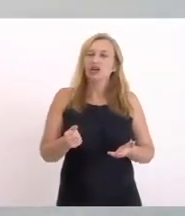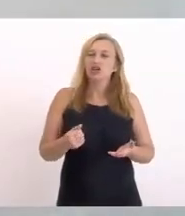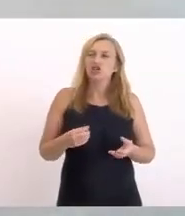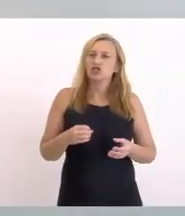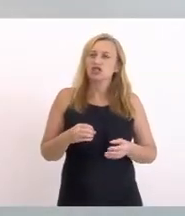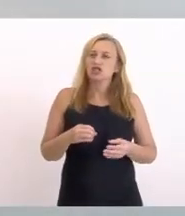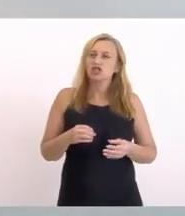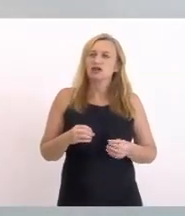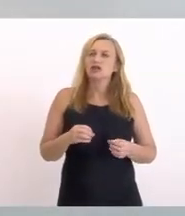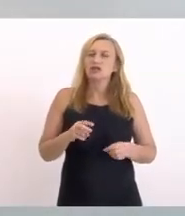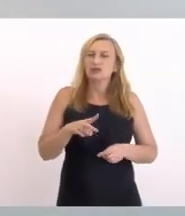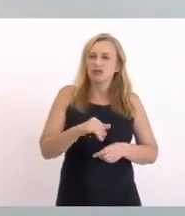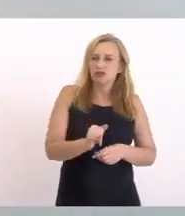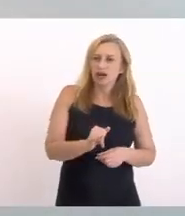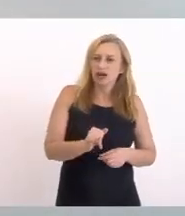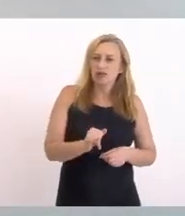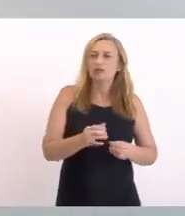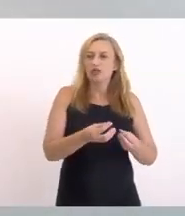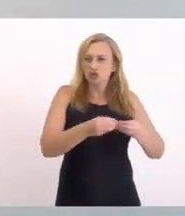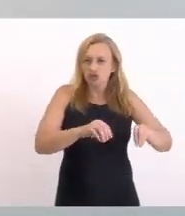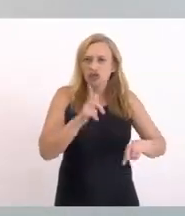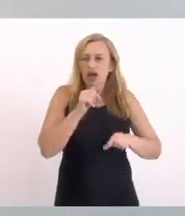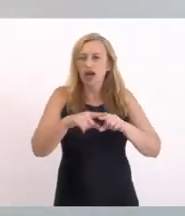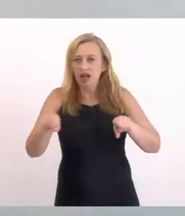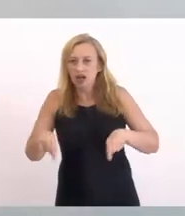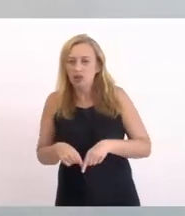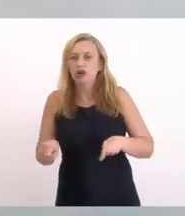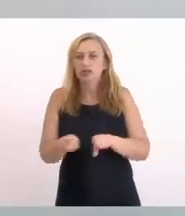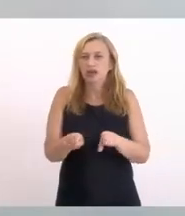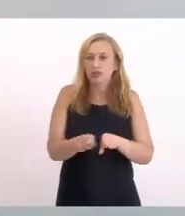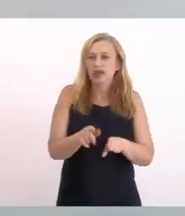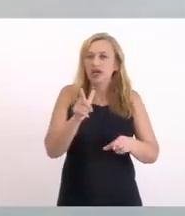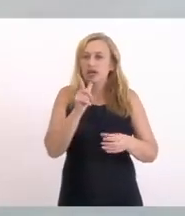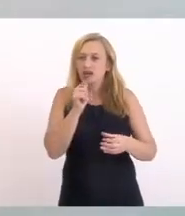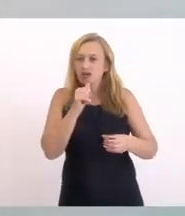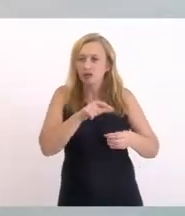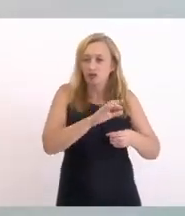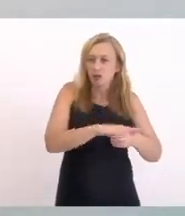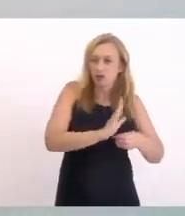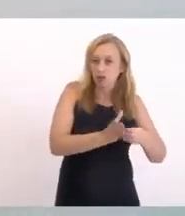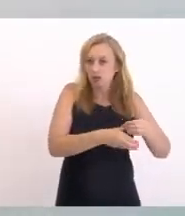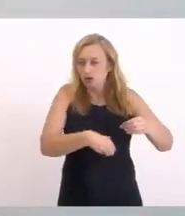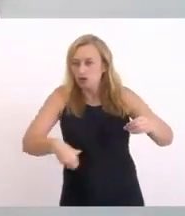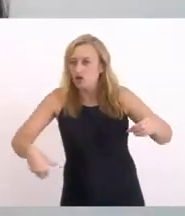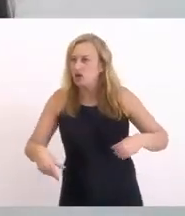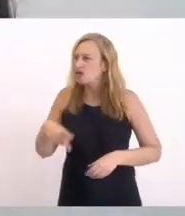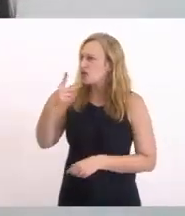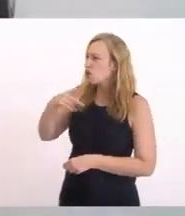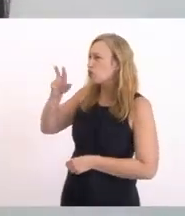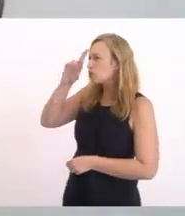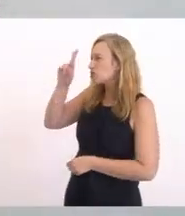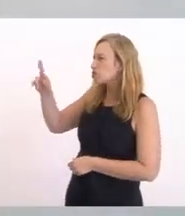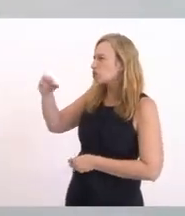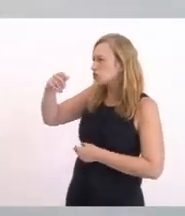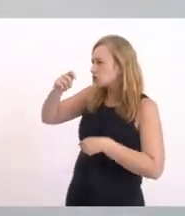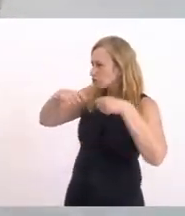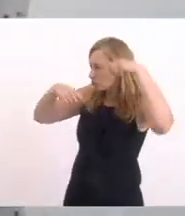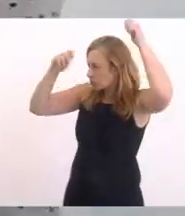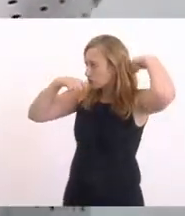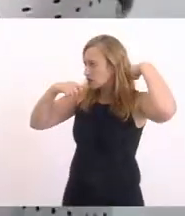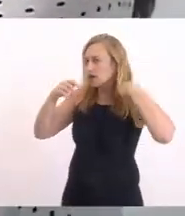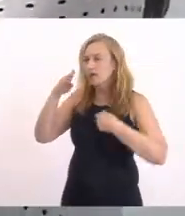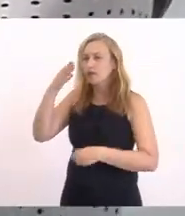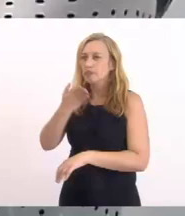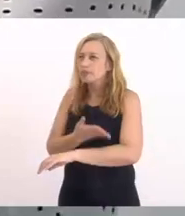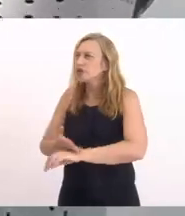Vai aportar Dentro da lagoa Fora esgoto Fora Esgoto Bem falou Aquele senhor De boné branco Desculpa Não gravei o